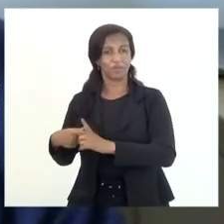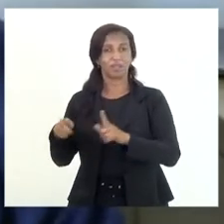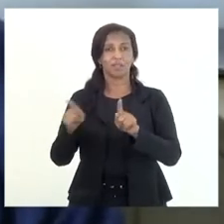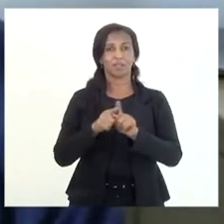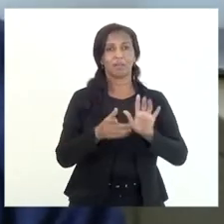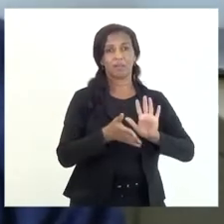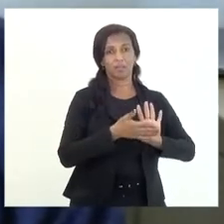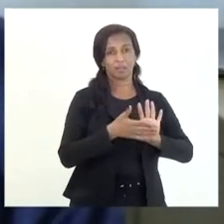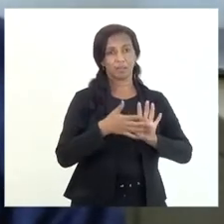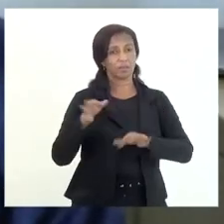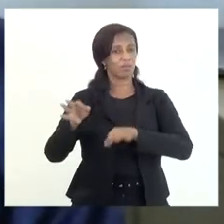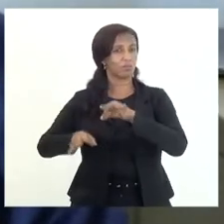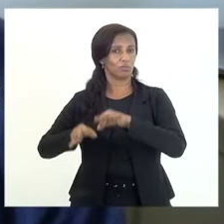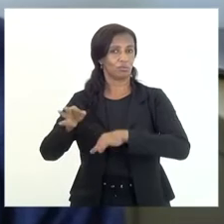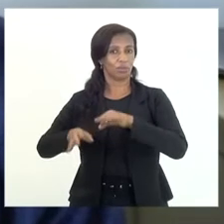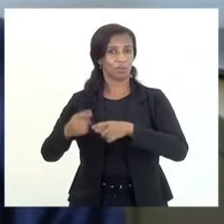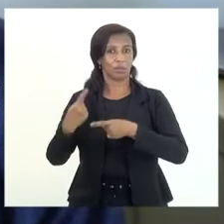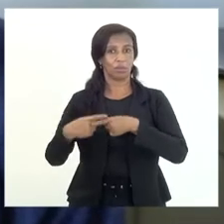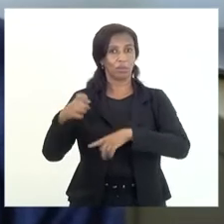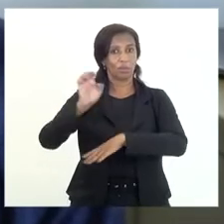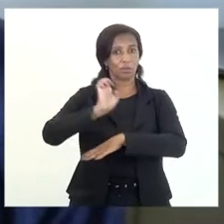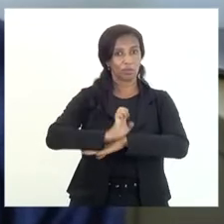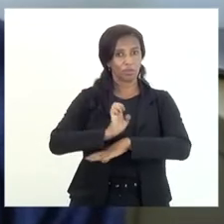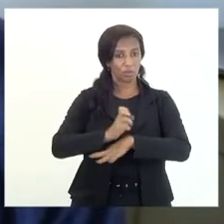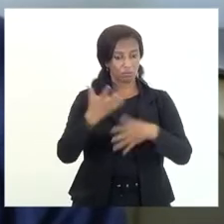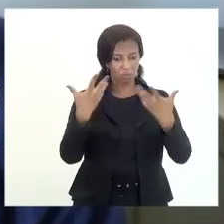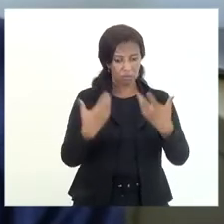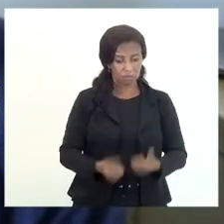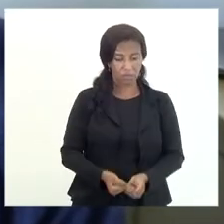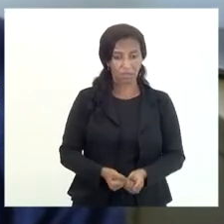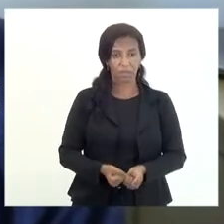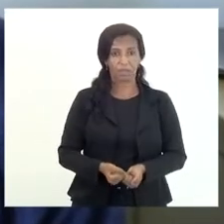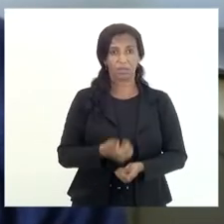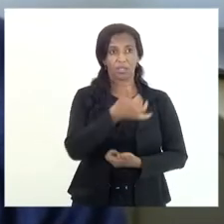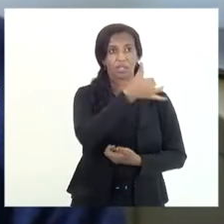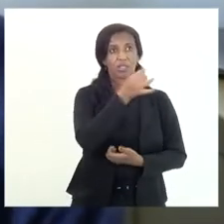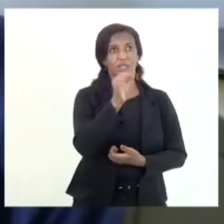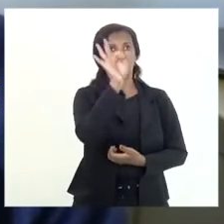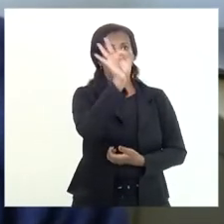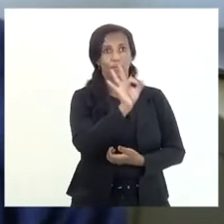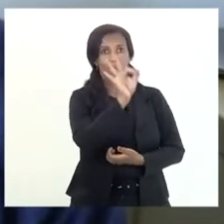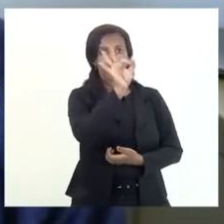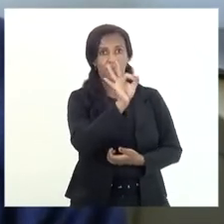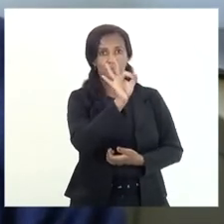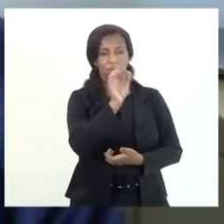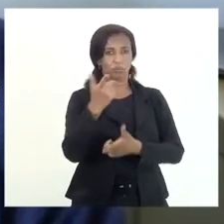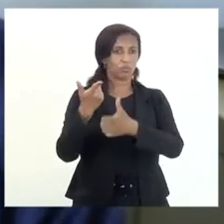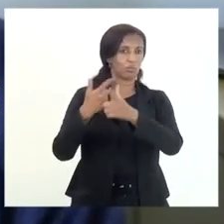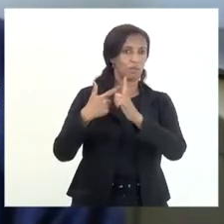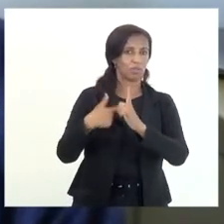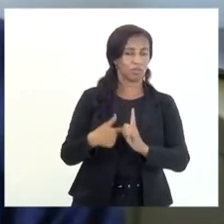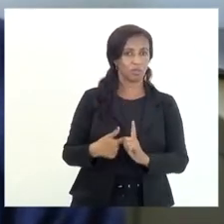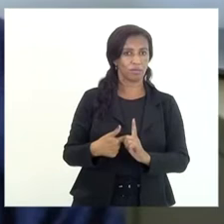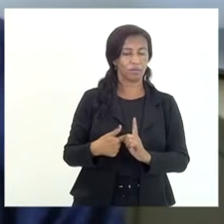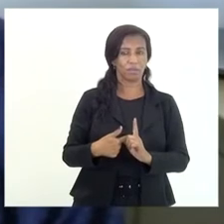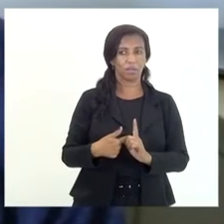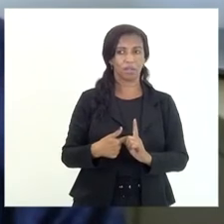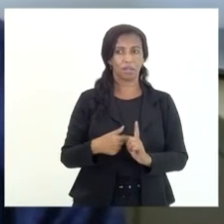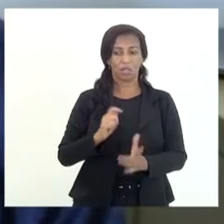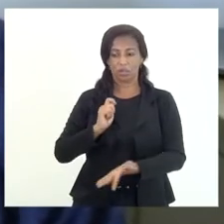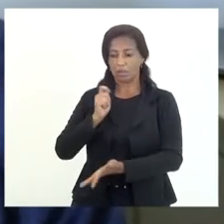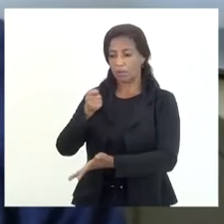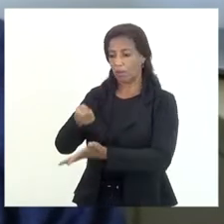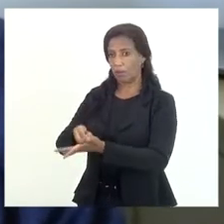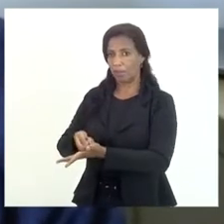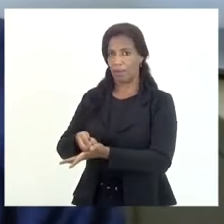porque é o estado admitindo que de 100% da dívida ele só vai cobrar